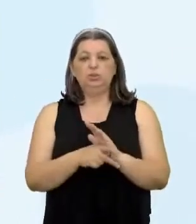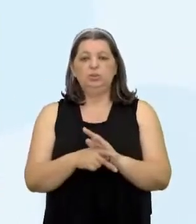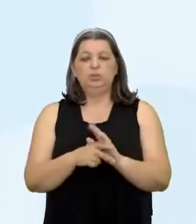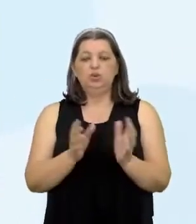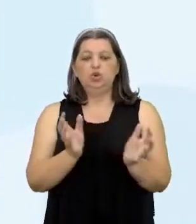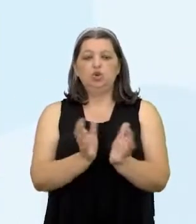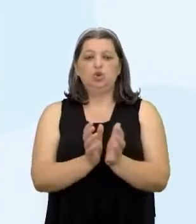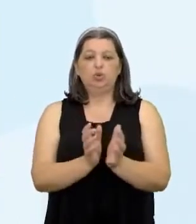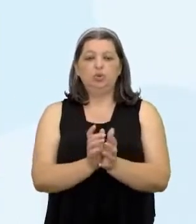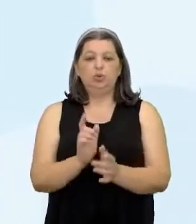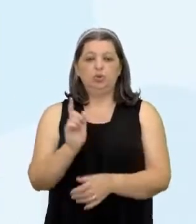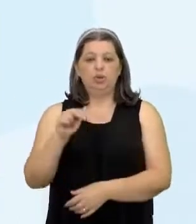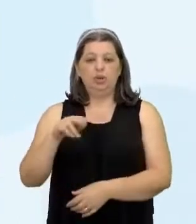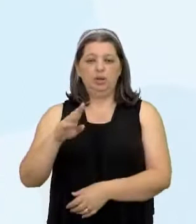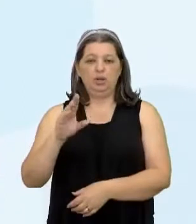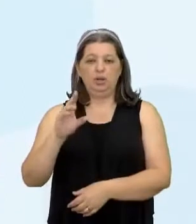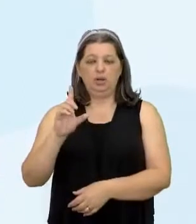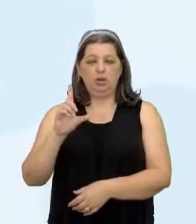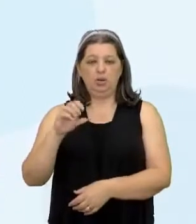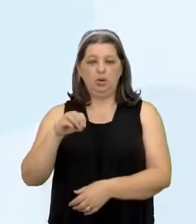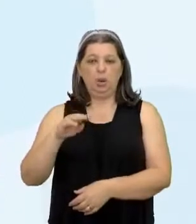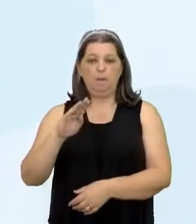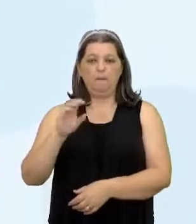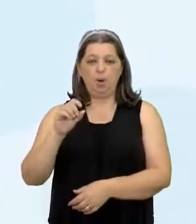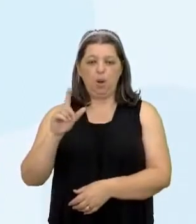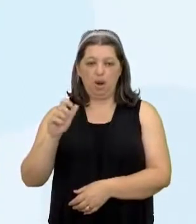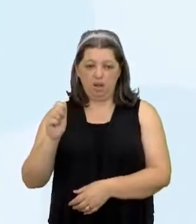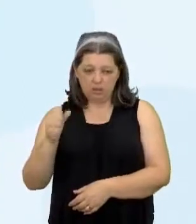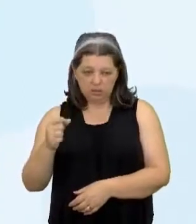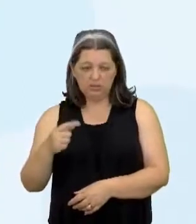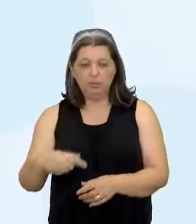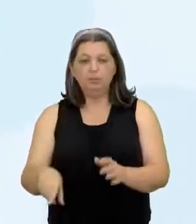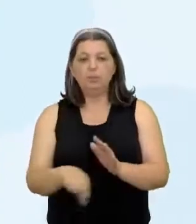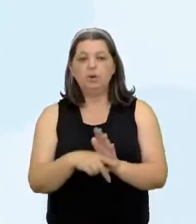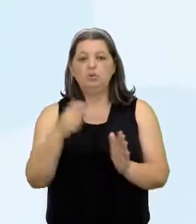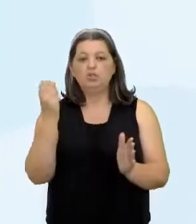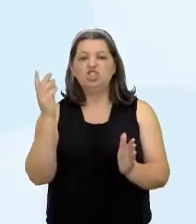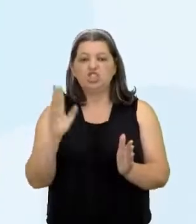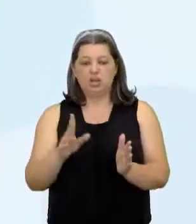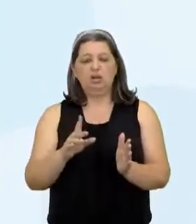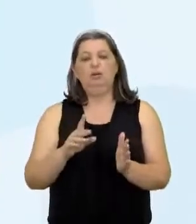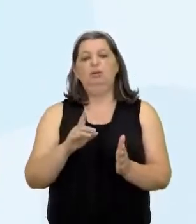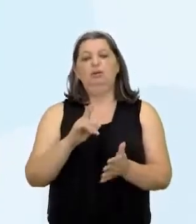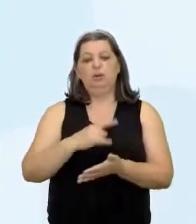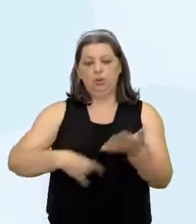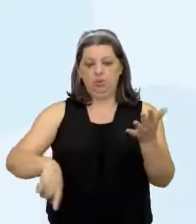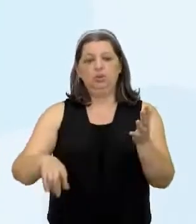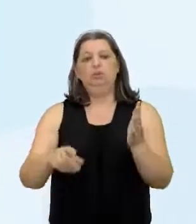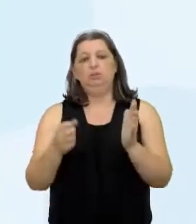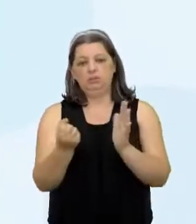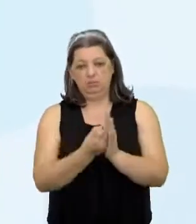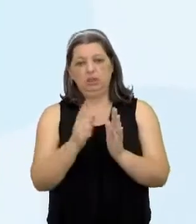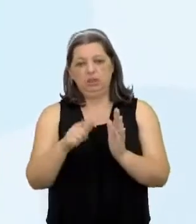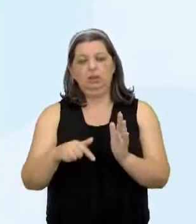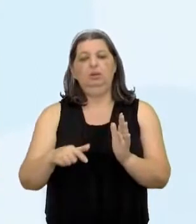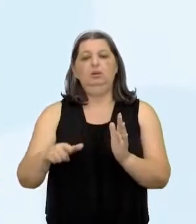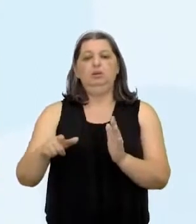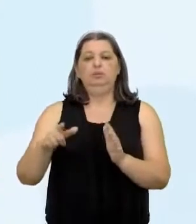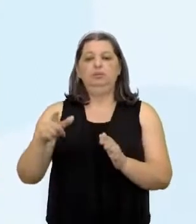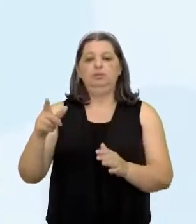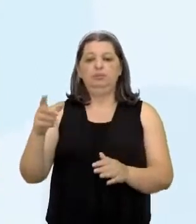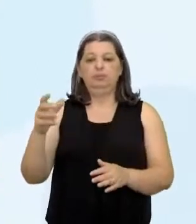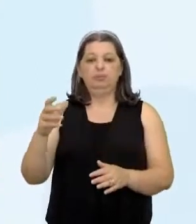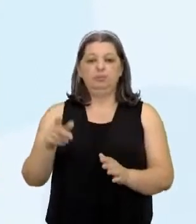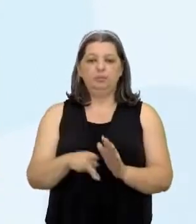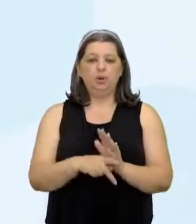O reflexo de 500 ou mais Comunidades que são Certificadas pelo governo No Maranhão E na Bahia Mas